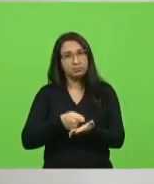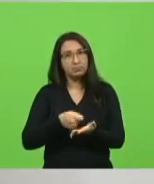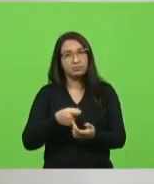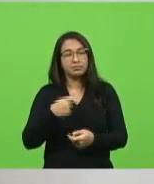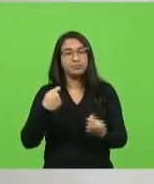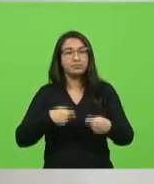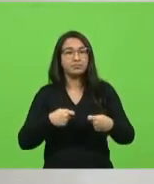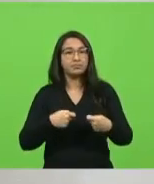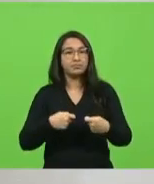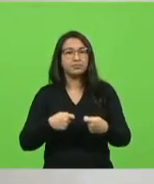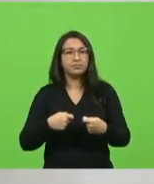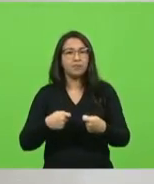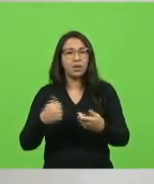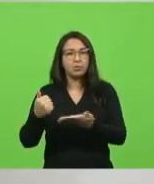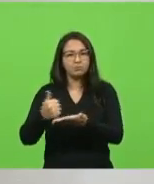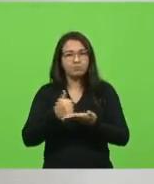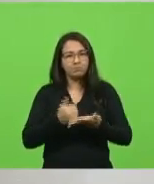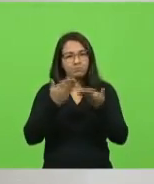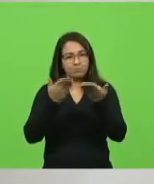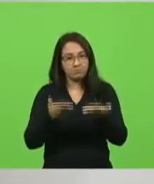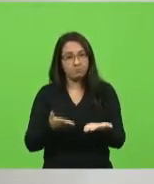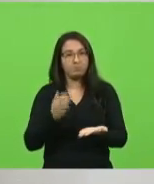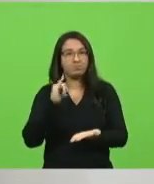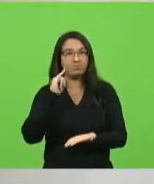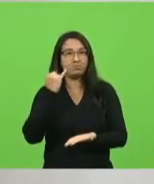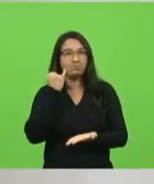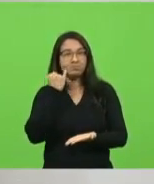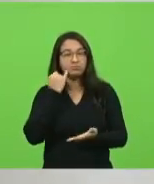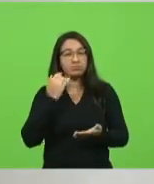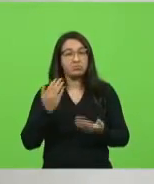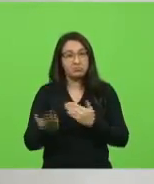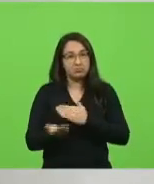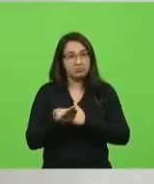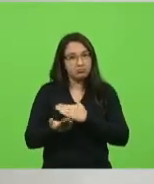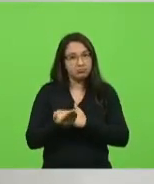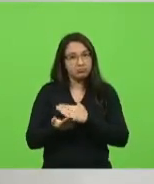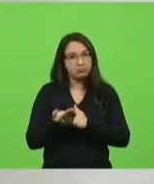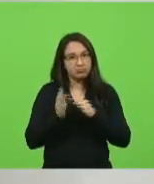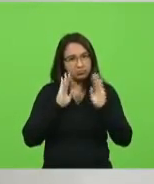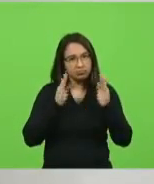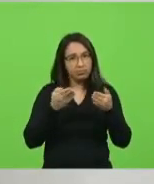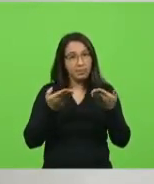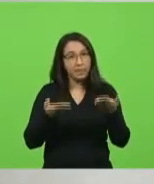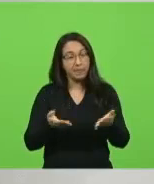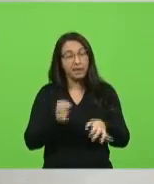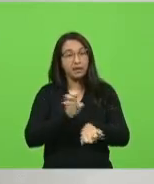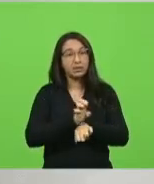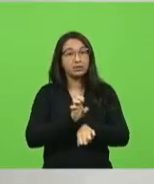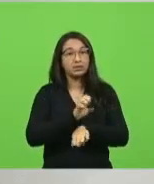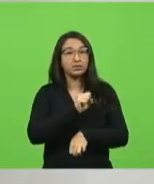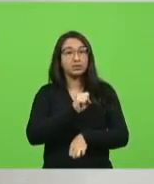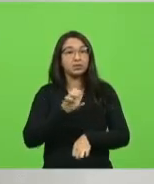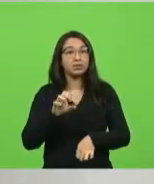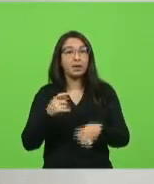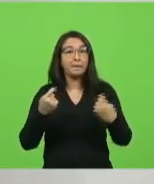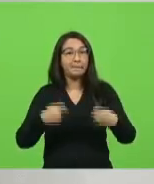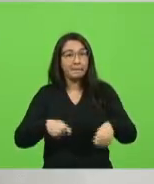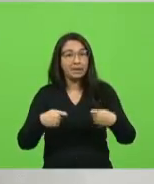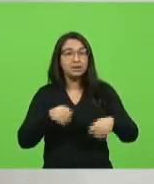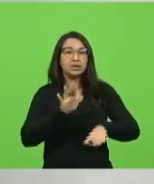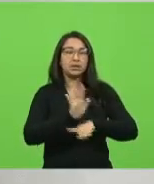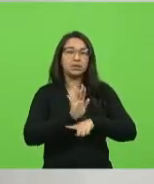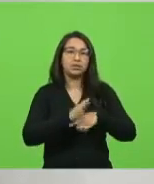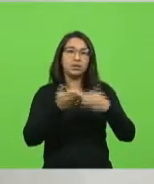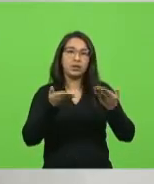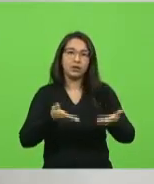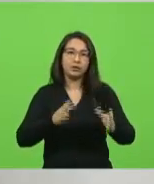conto com Vossa Excelência para auxiliar nesse sentido. O Estado de Santa Catarina tem que ajudar o setor de